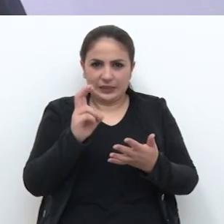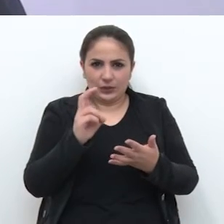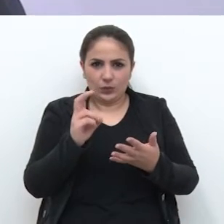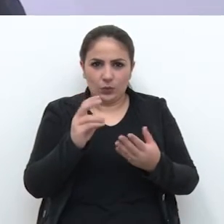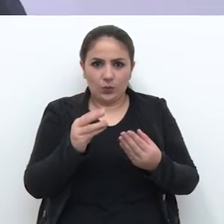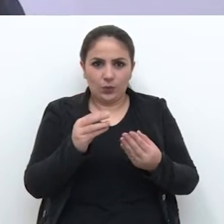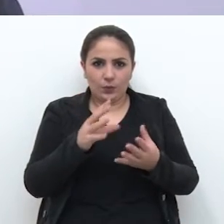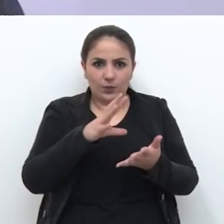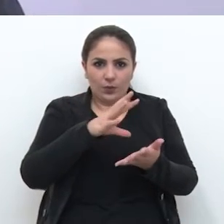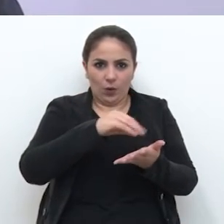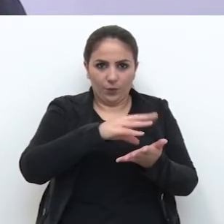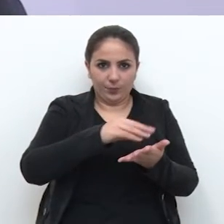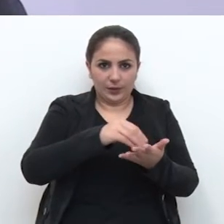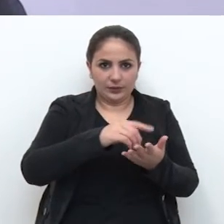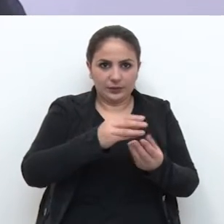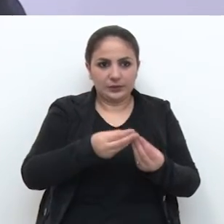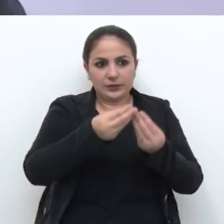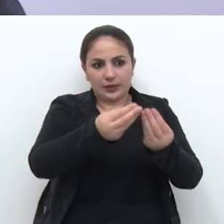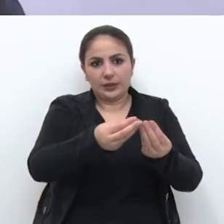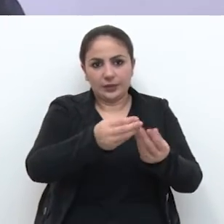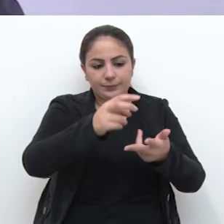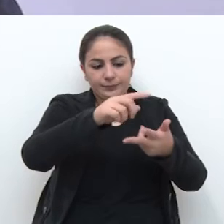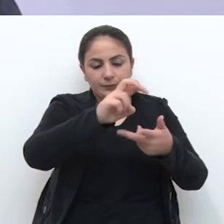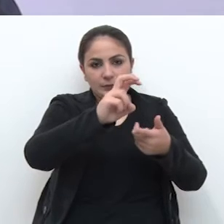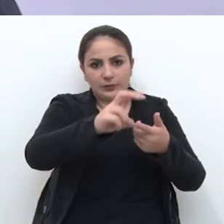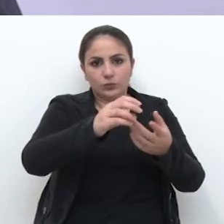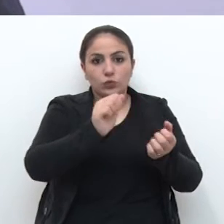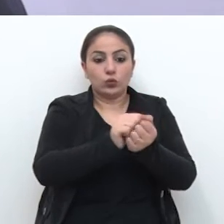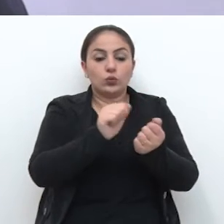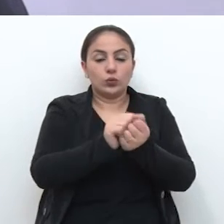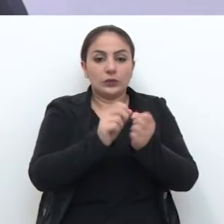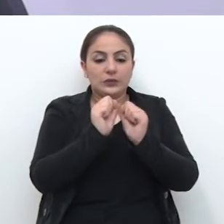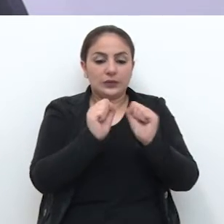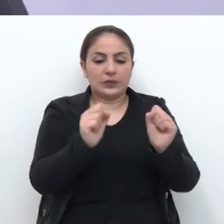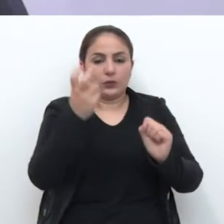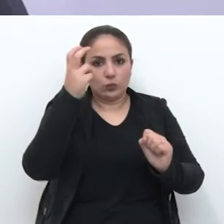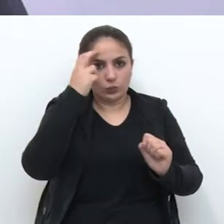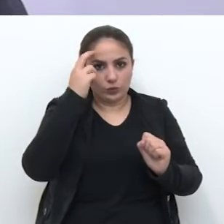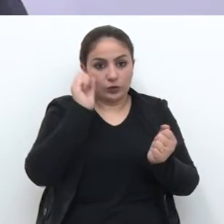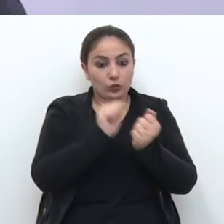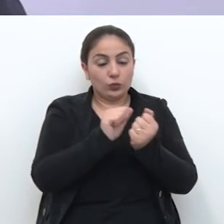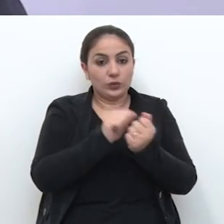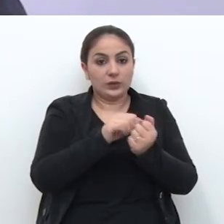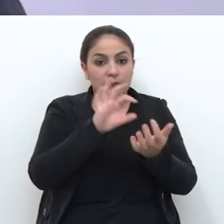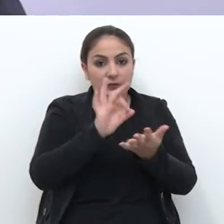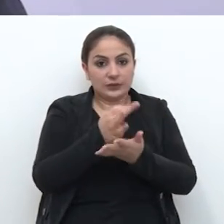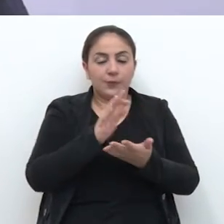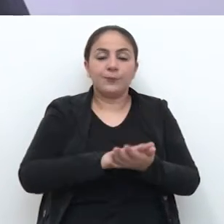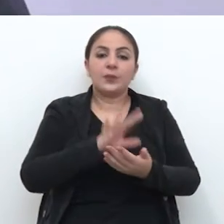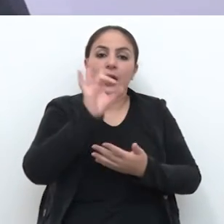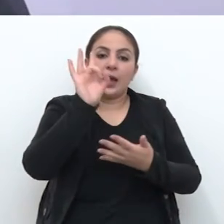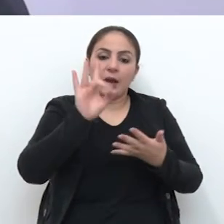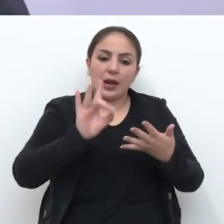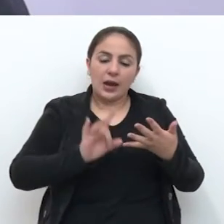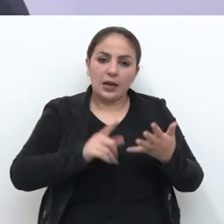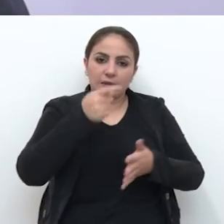entregues na Secretaria de Cultura, juntamente com a ficha de inscrição. Cada autor pode